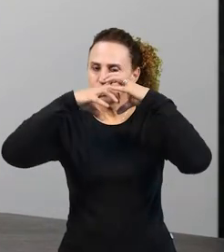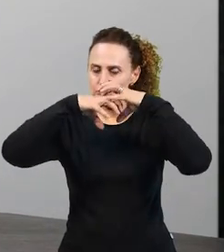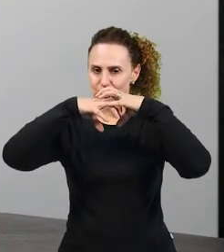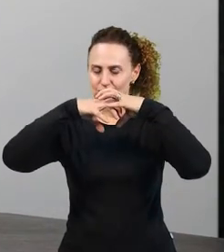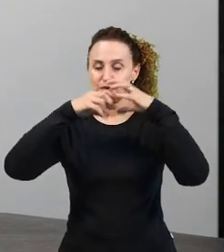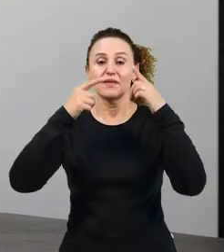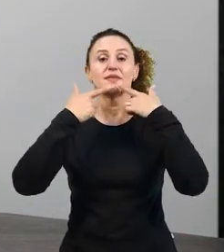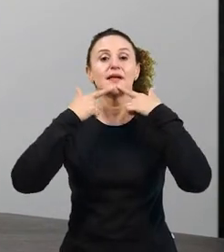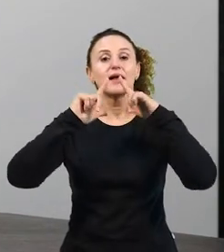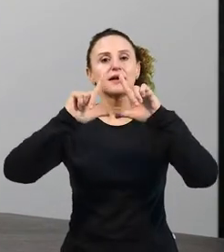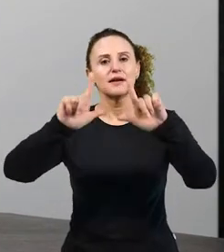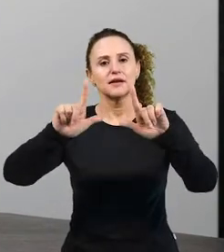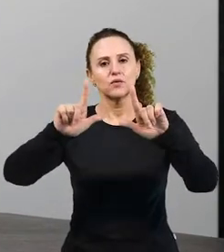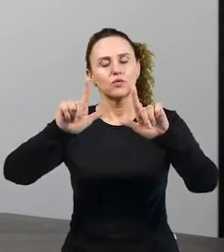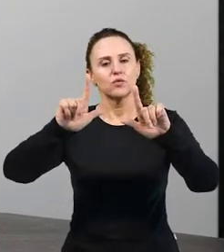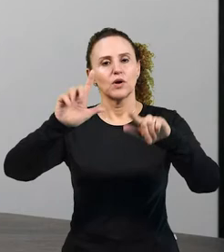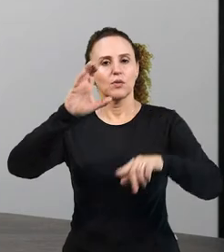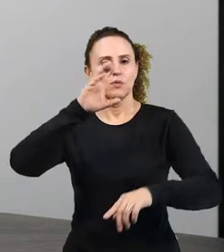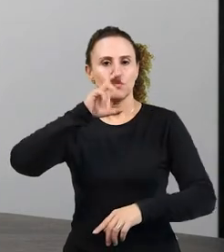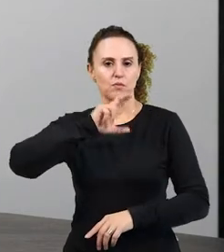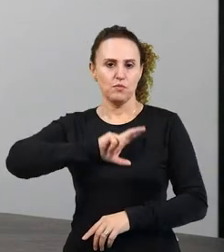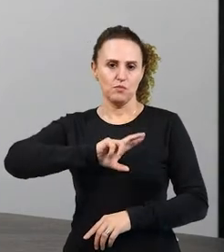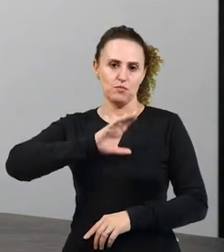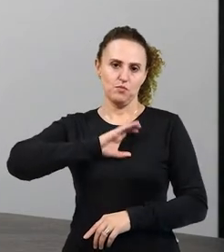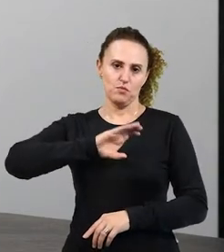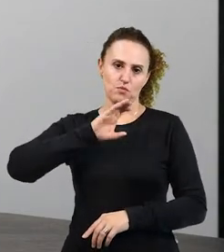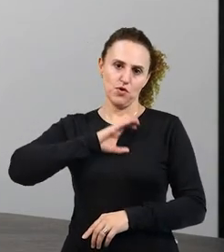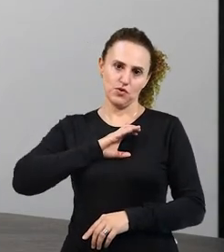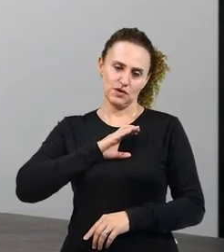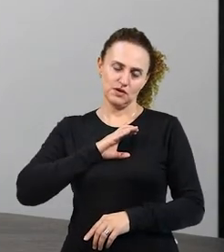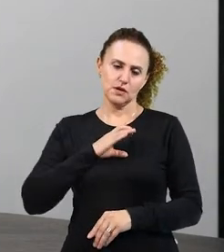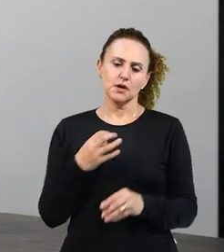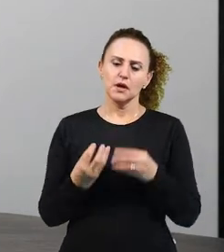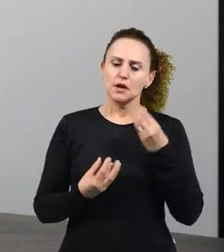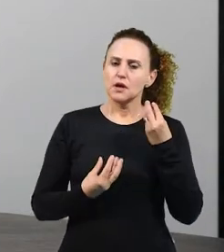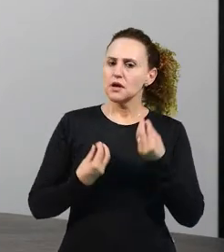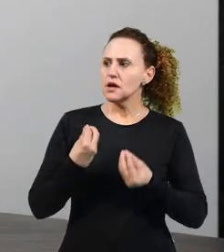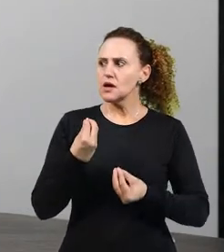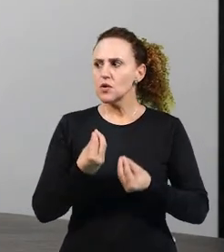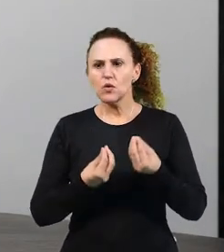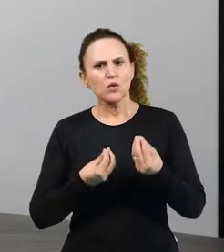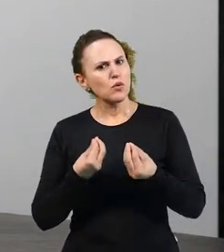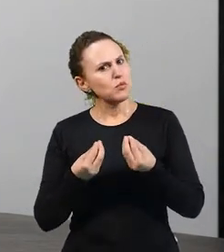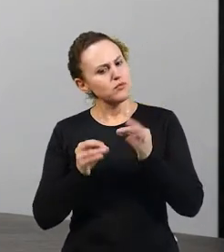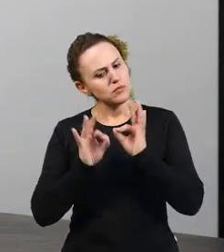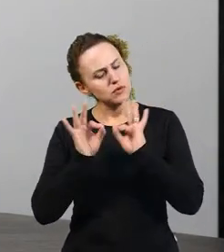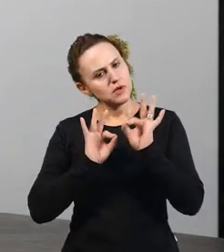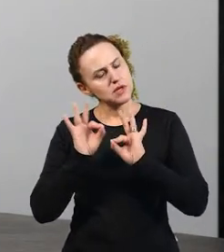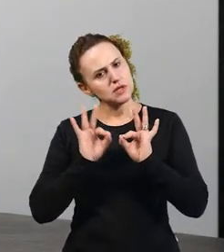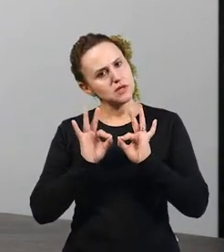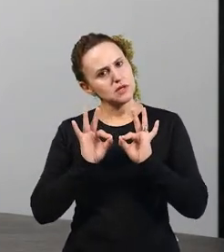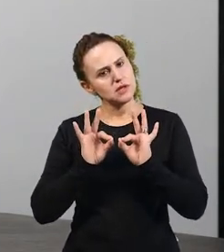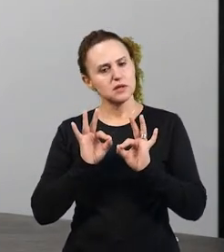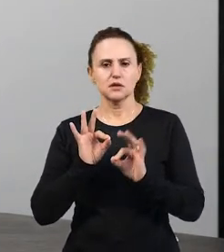Mas como que nós vamos organizar essas palavras, esses elementos linguísticos?